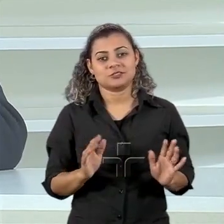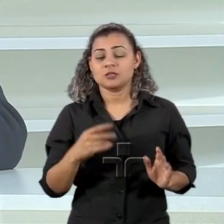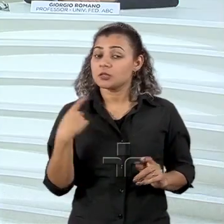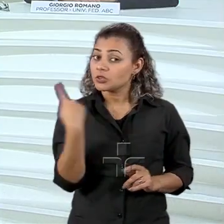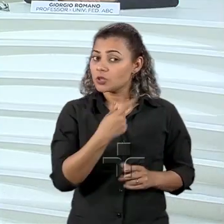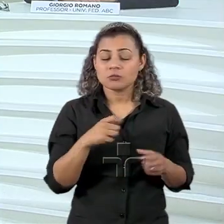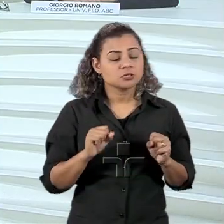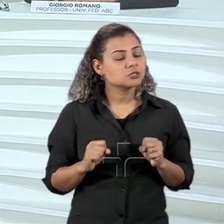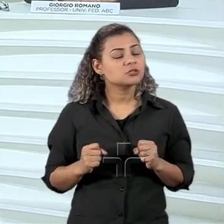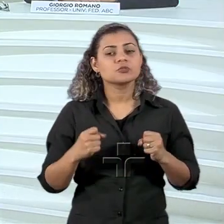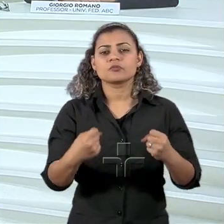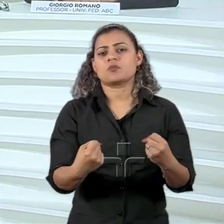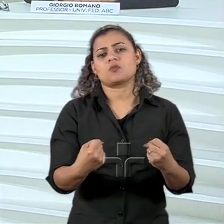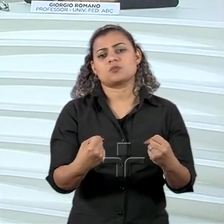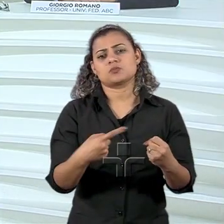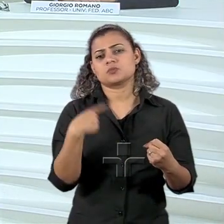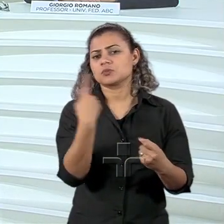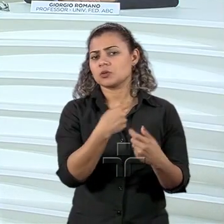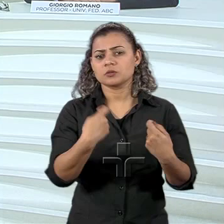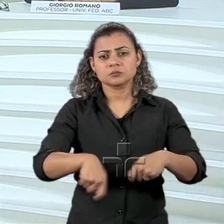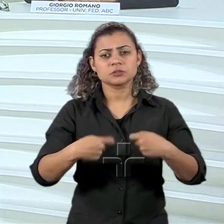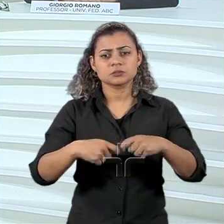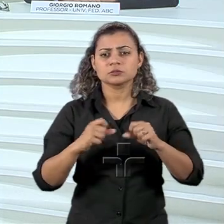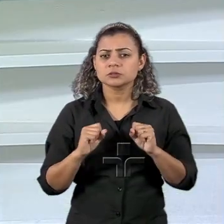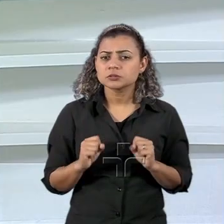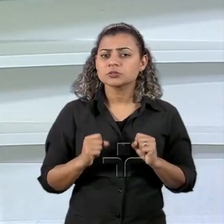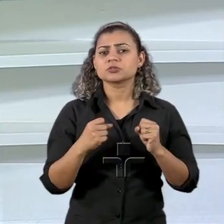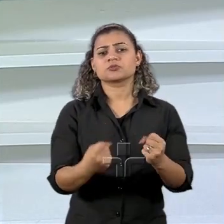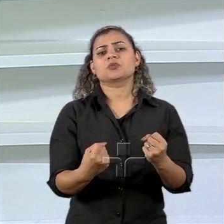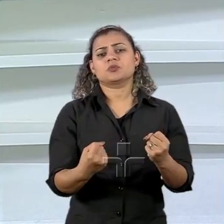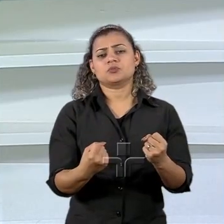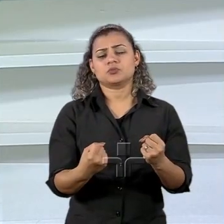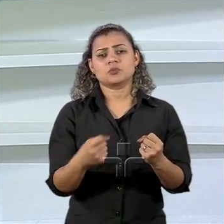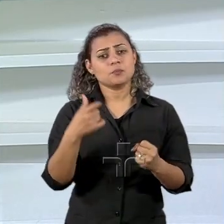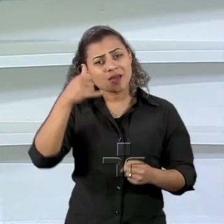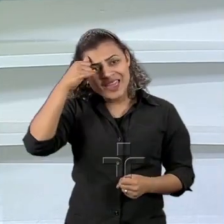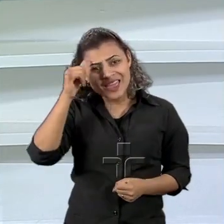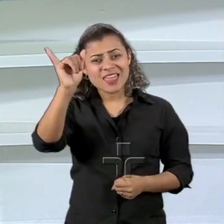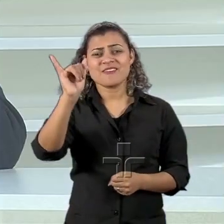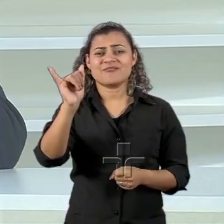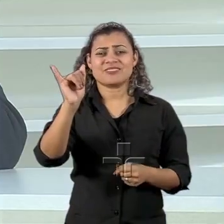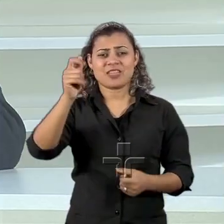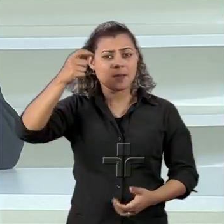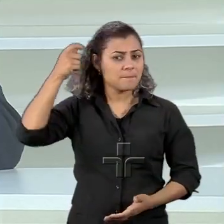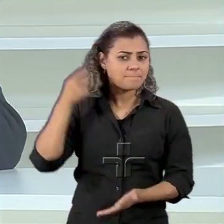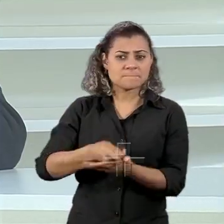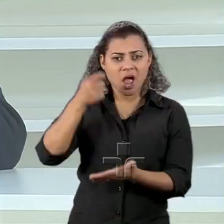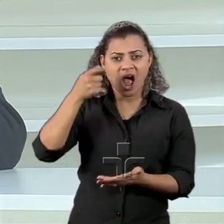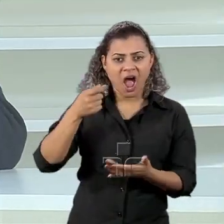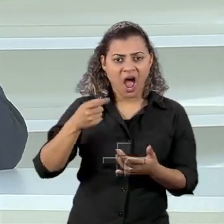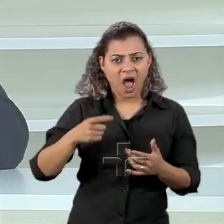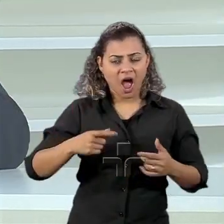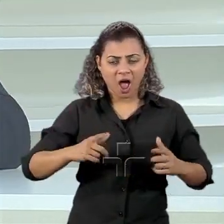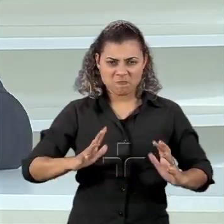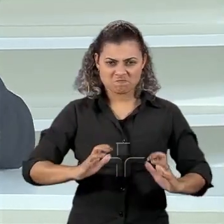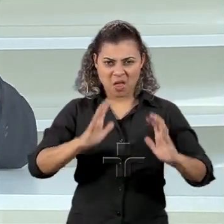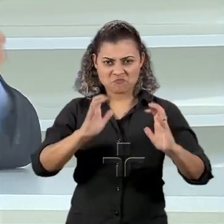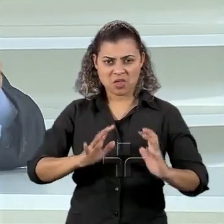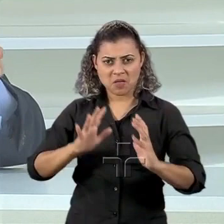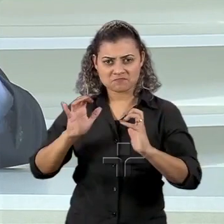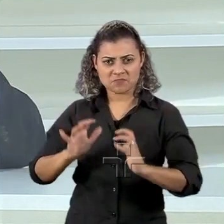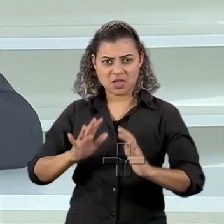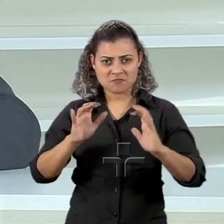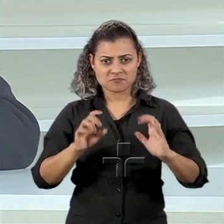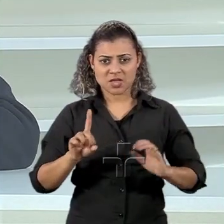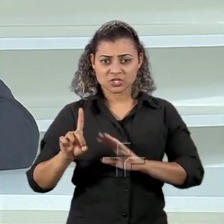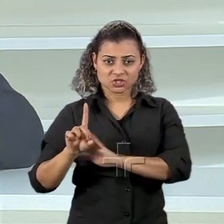esforço todas as forças que puderem atuar para evitar a radicalização e o confronto entre os